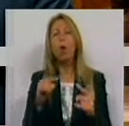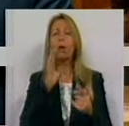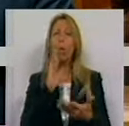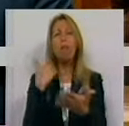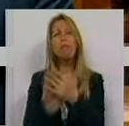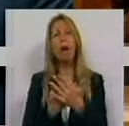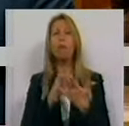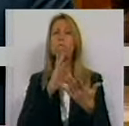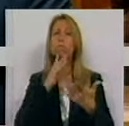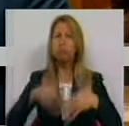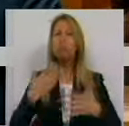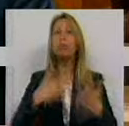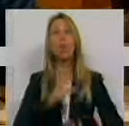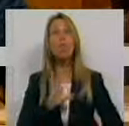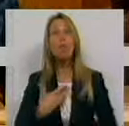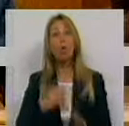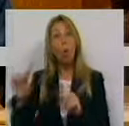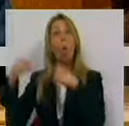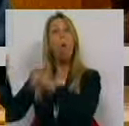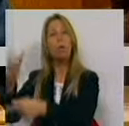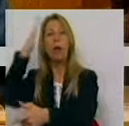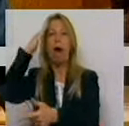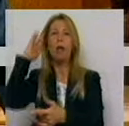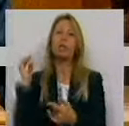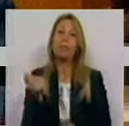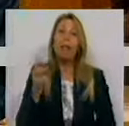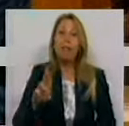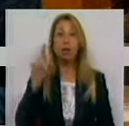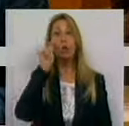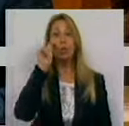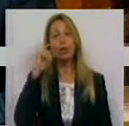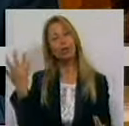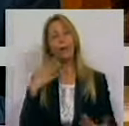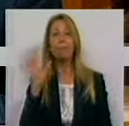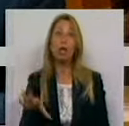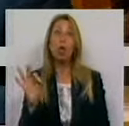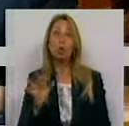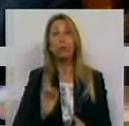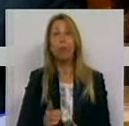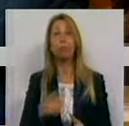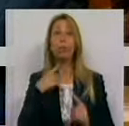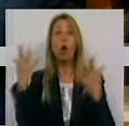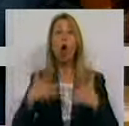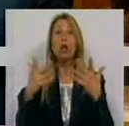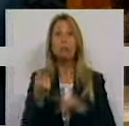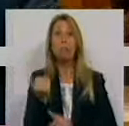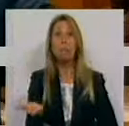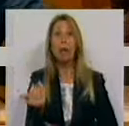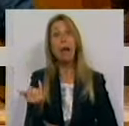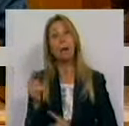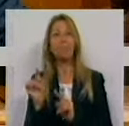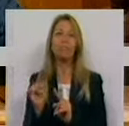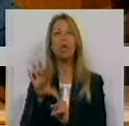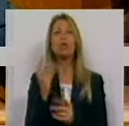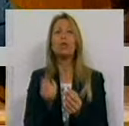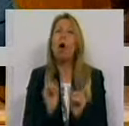mundo. Para outros, as taxas turísticas são a solução para orçamentos deficitários. Mas as